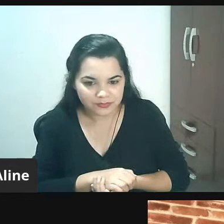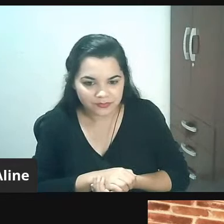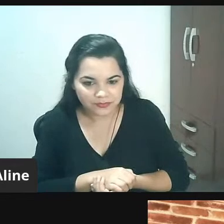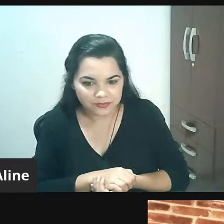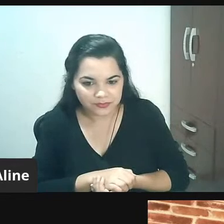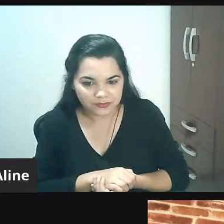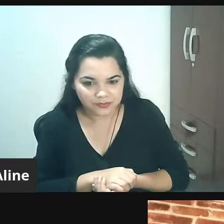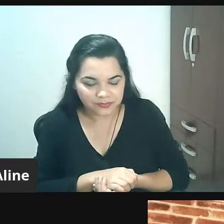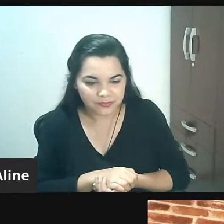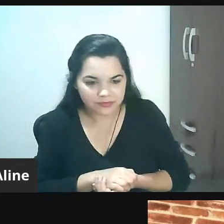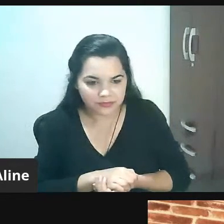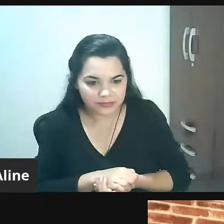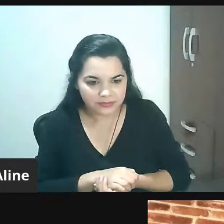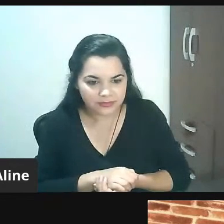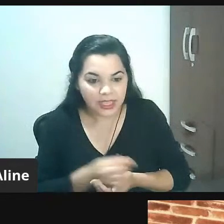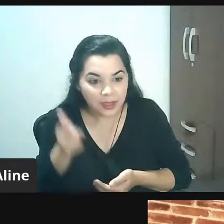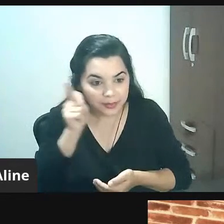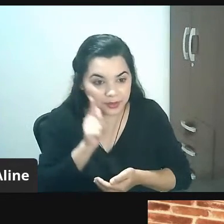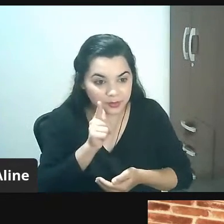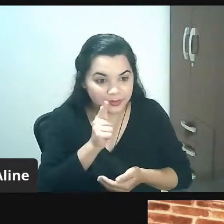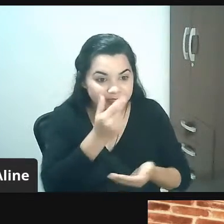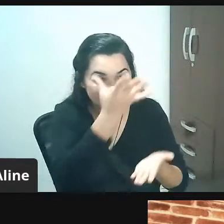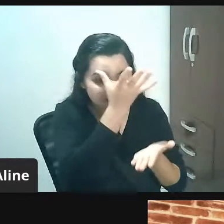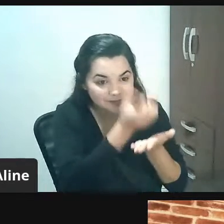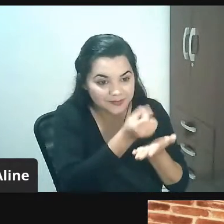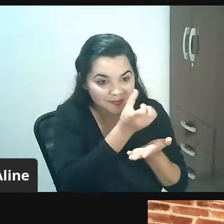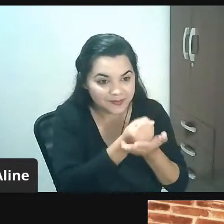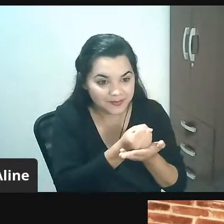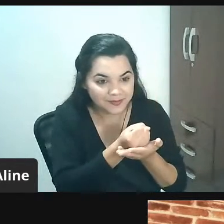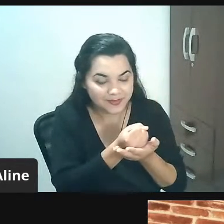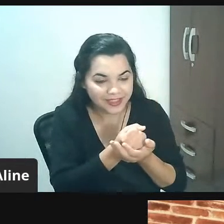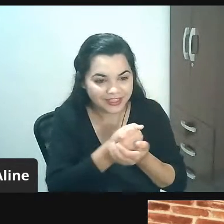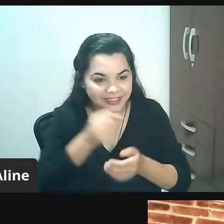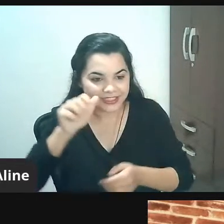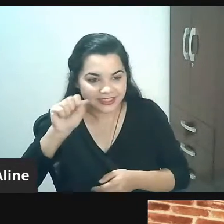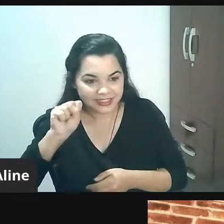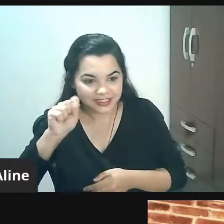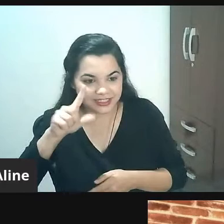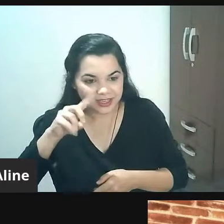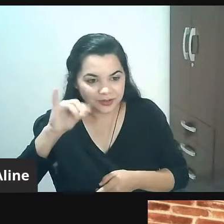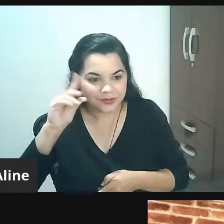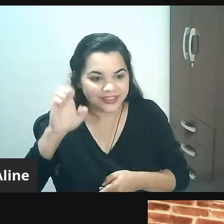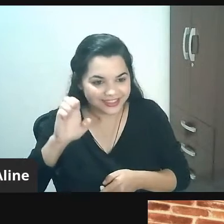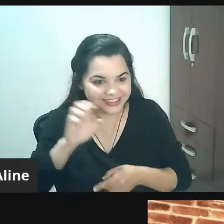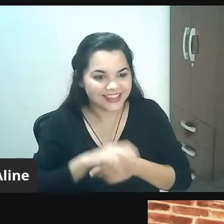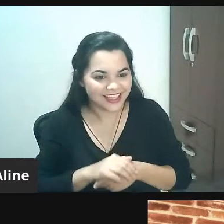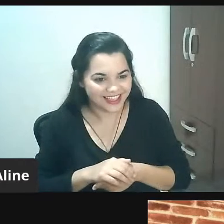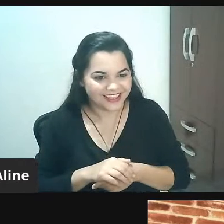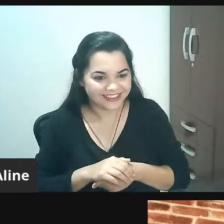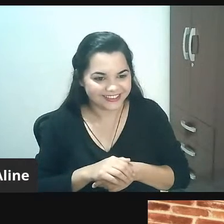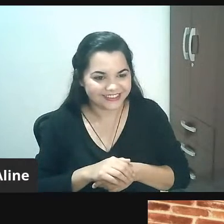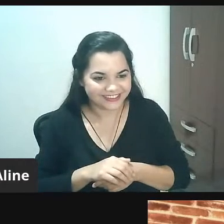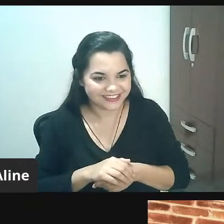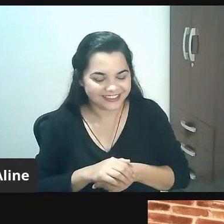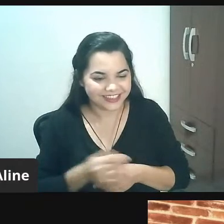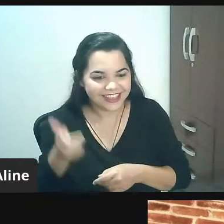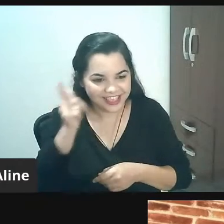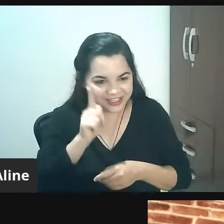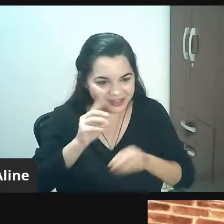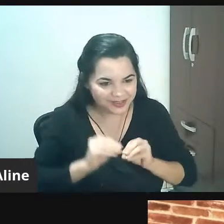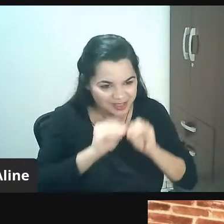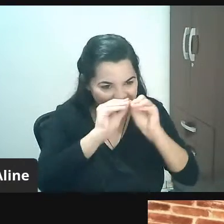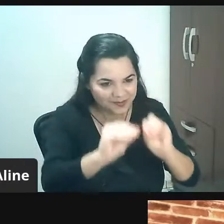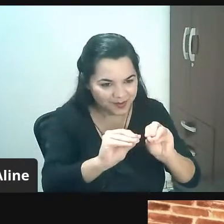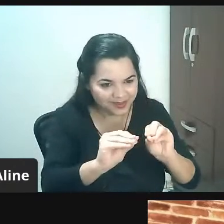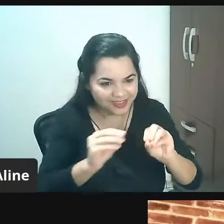esses slides que eu usei que vocês querem escrevam aí no chat aí para a gente vocês querem o slide ou não que a gente coloca o link aí para